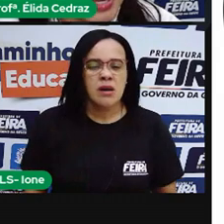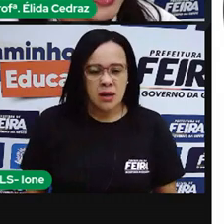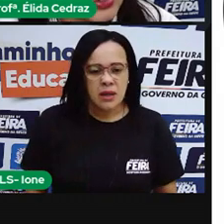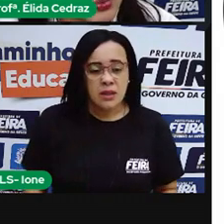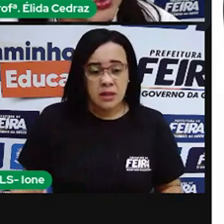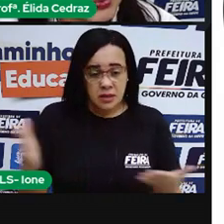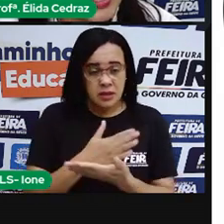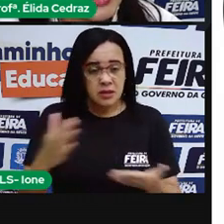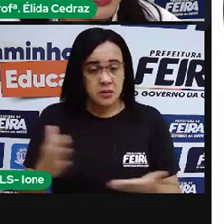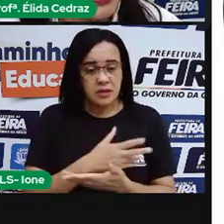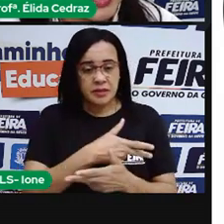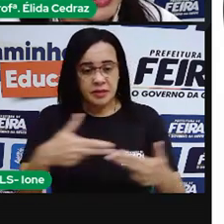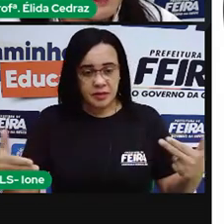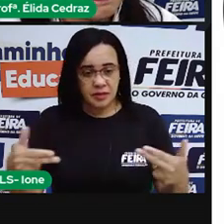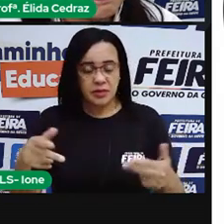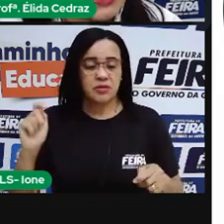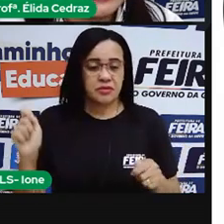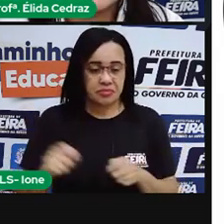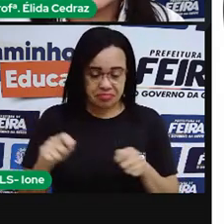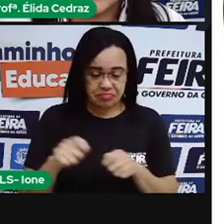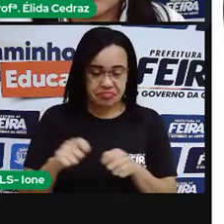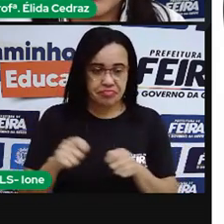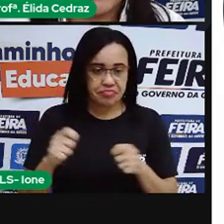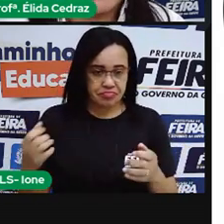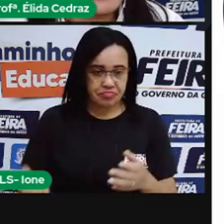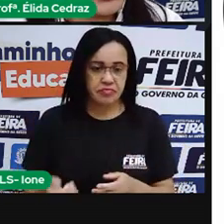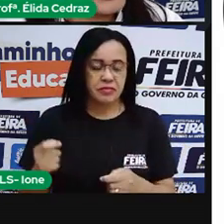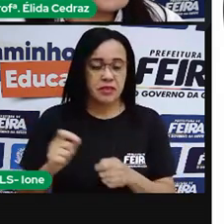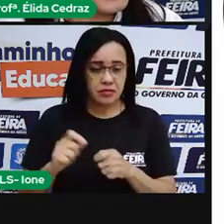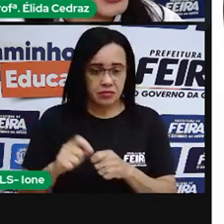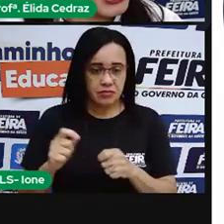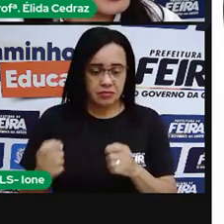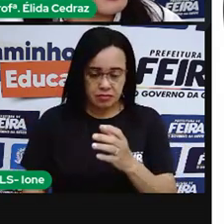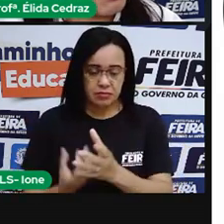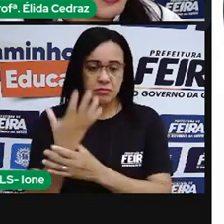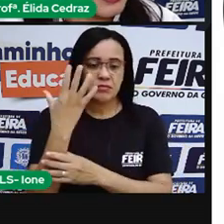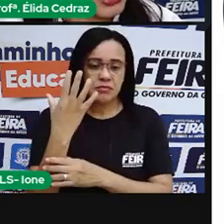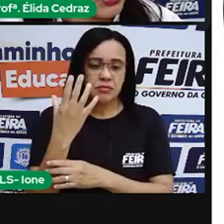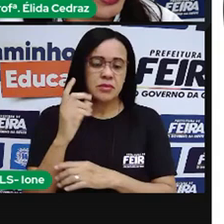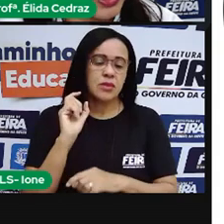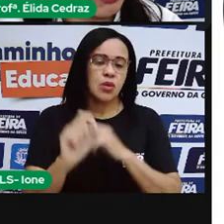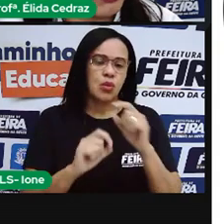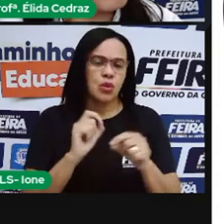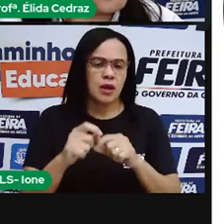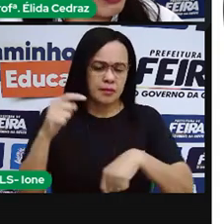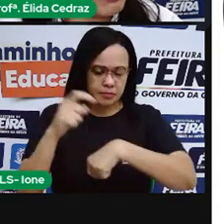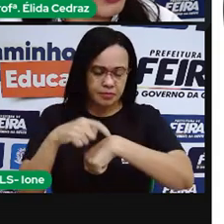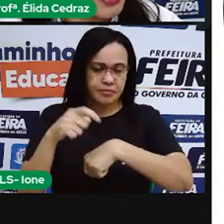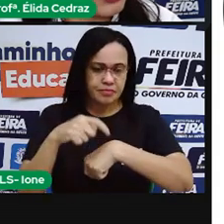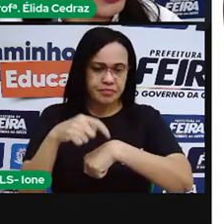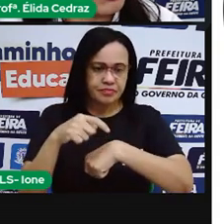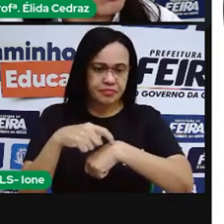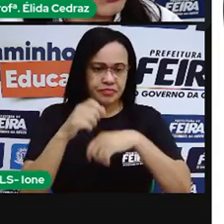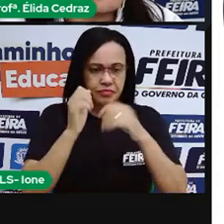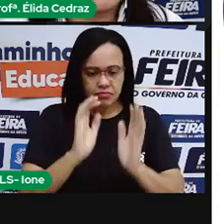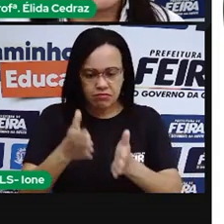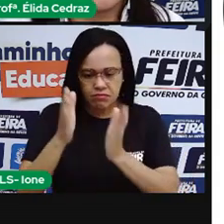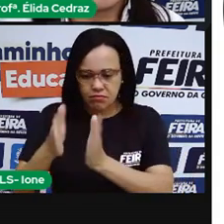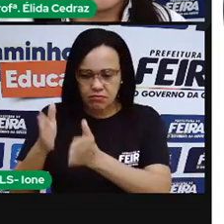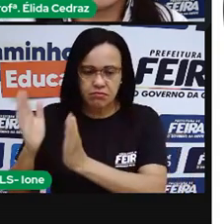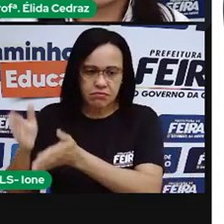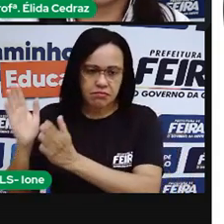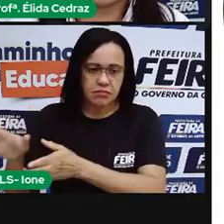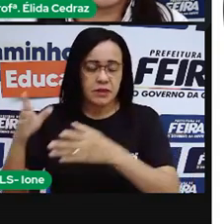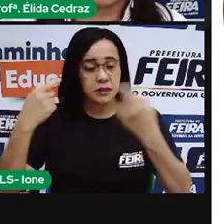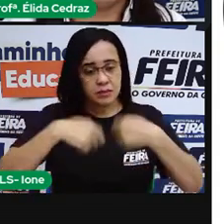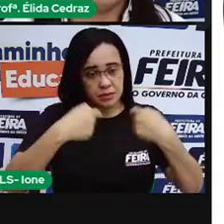ferramentas construídas por ele, sempre com o intuito de registrar a passagem do tempo, não é verdade? Então,